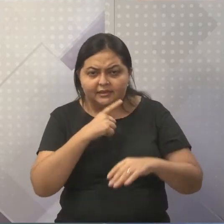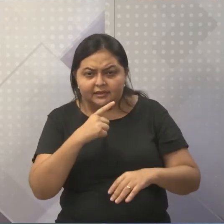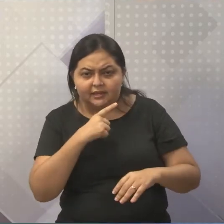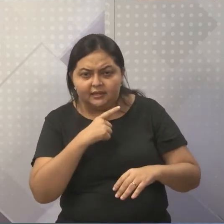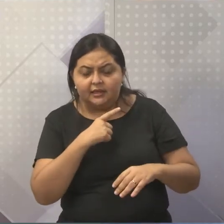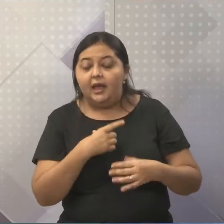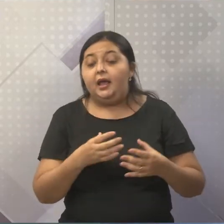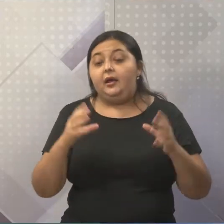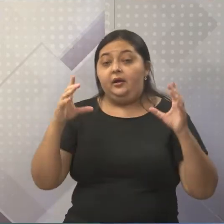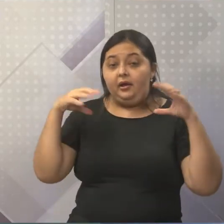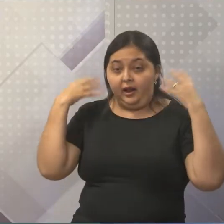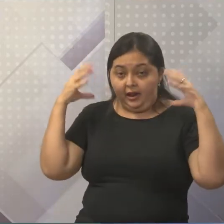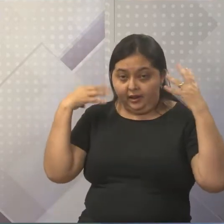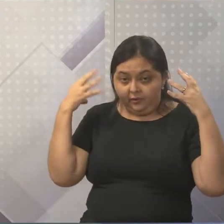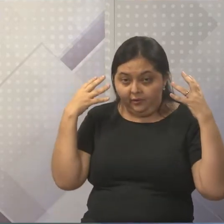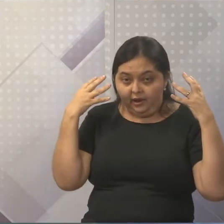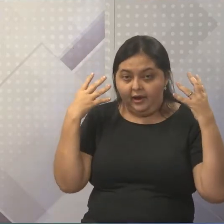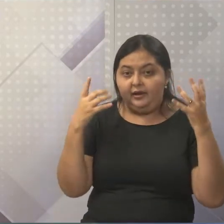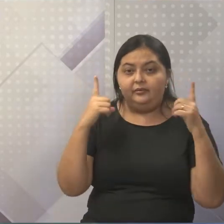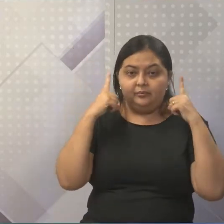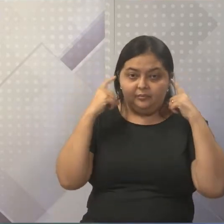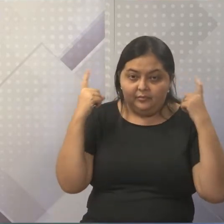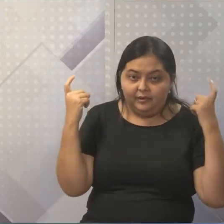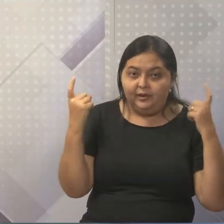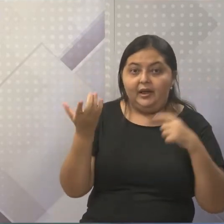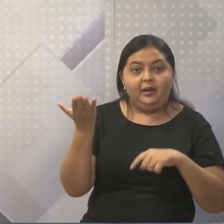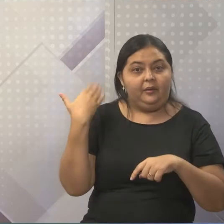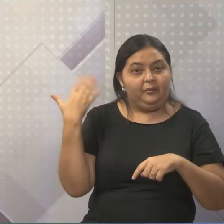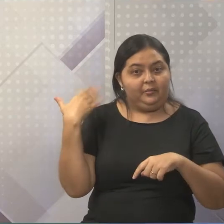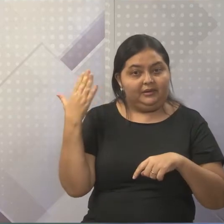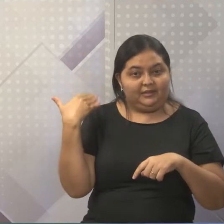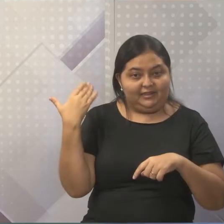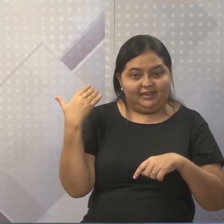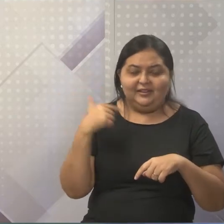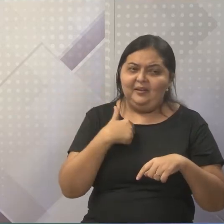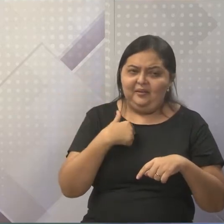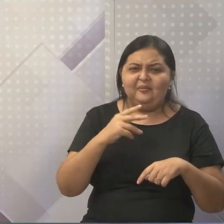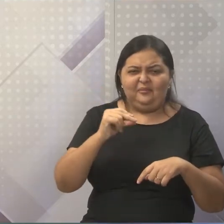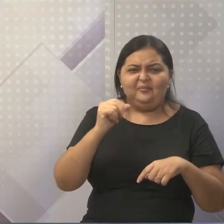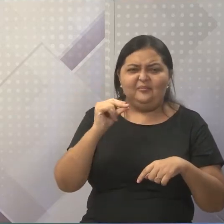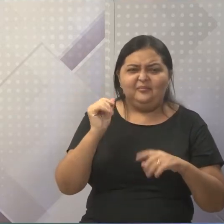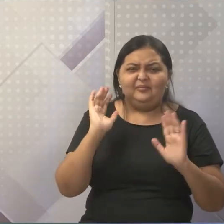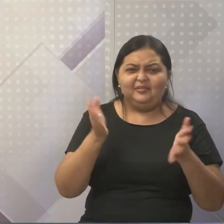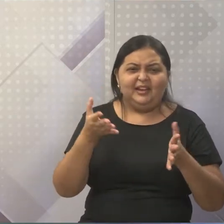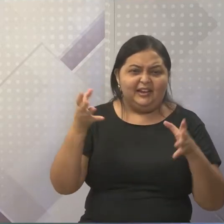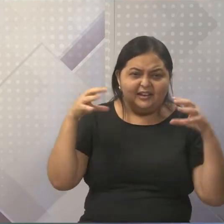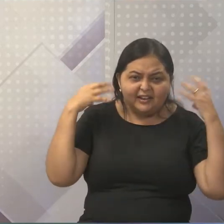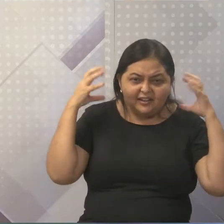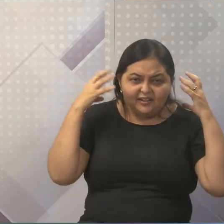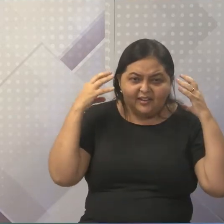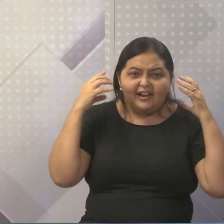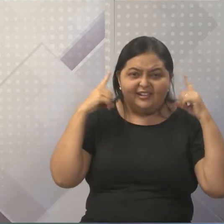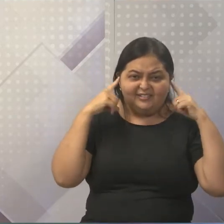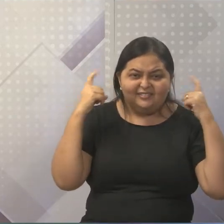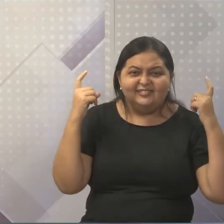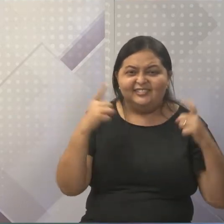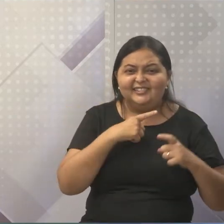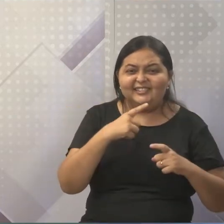lá no rádio, como nós não tínhamos na época, e ainda sou do tempo do rádio, certo? Eu gosto disso. É.